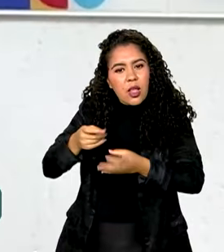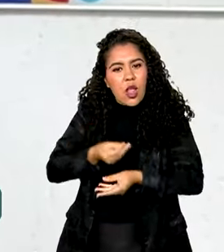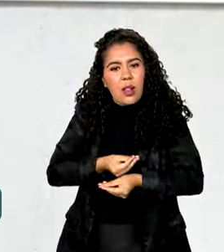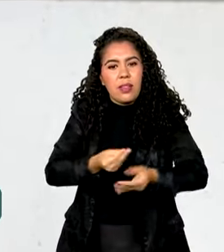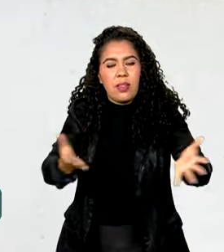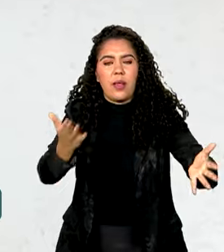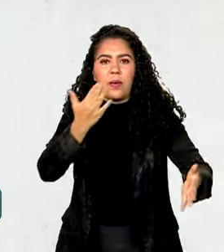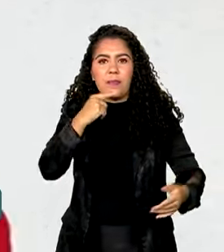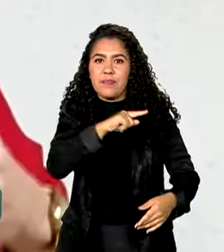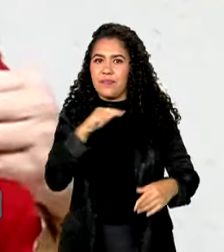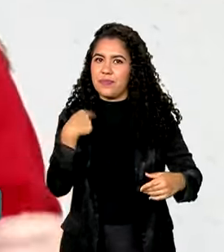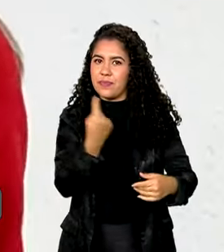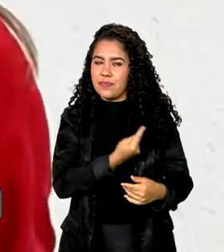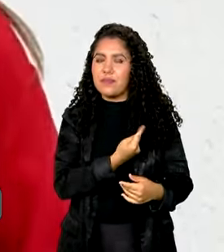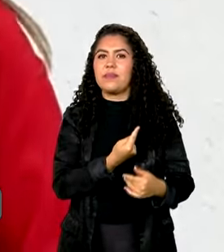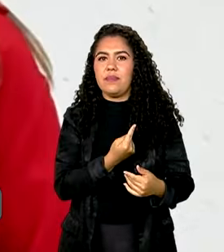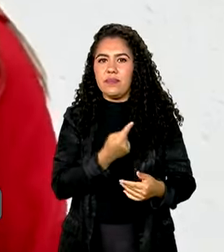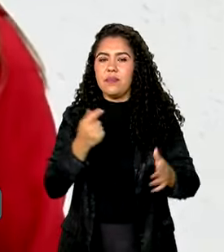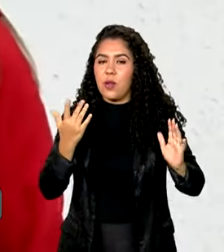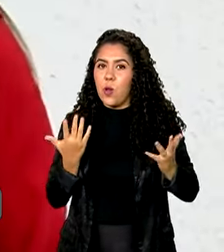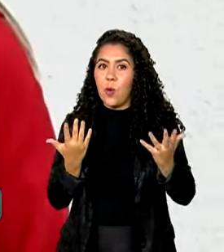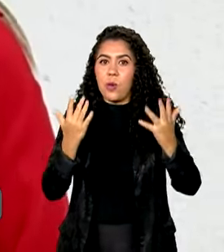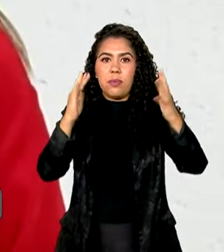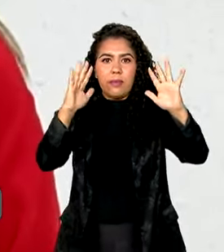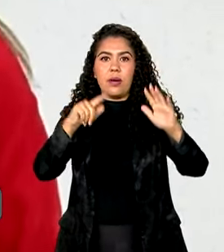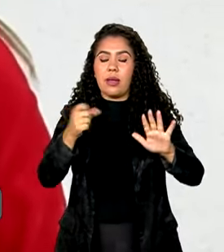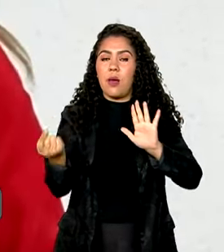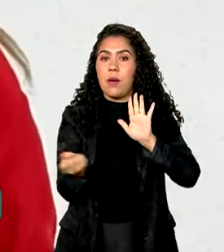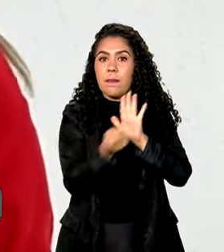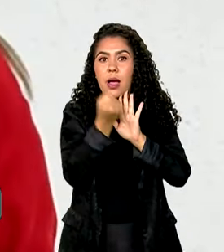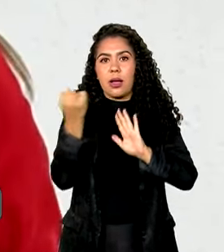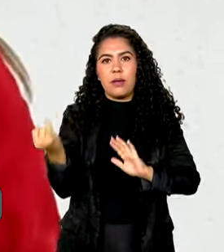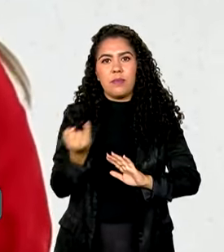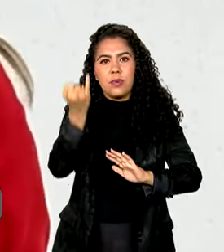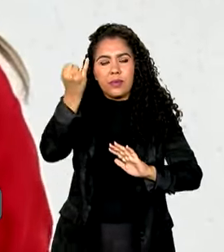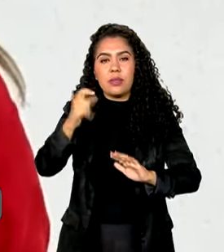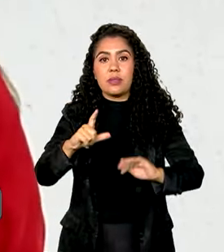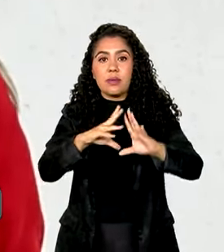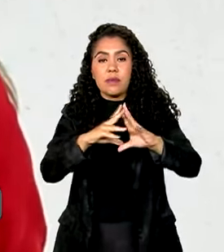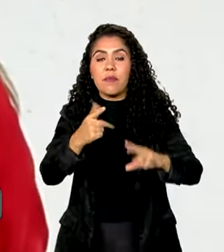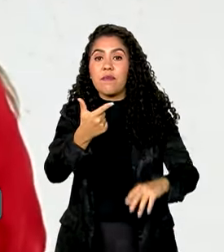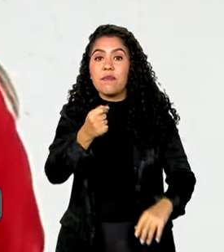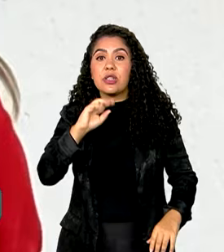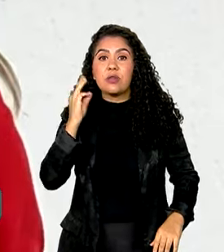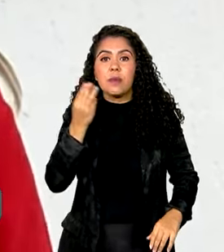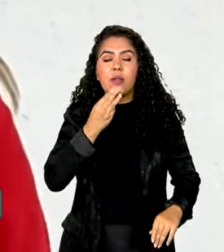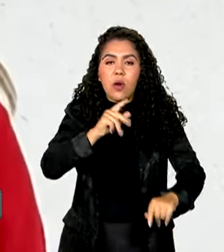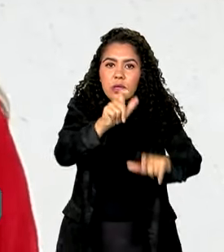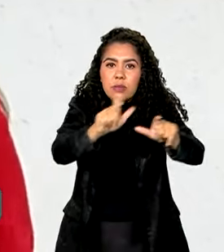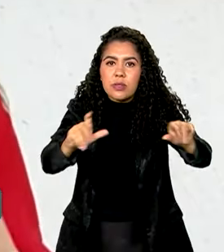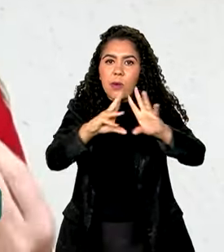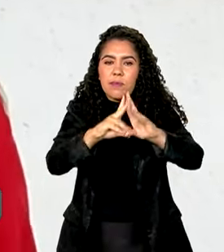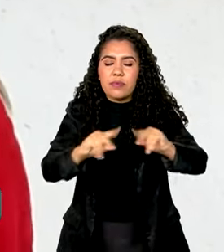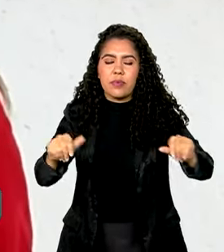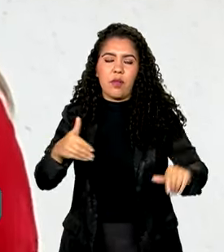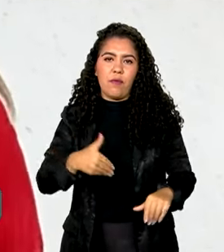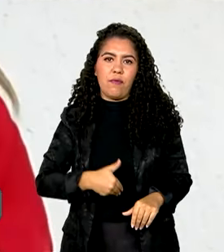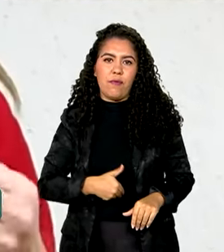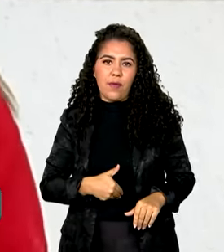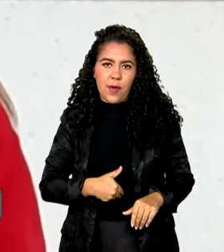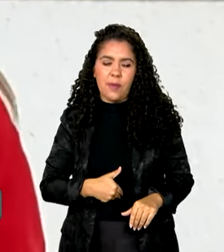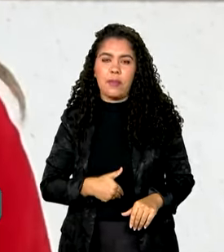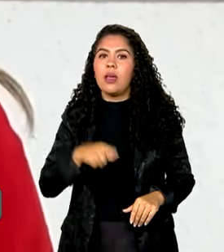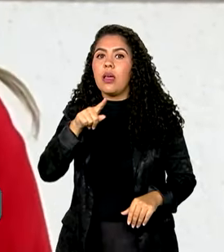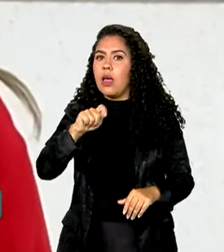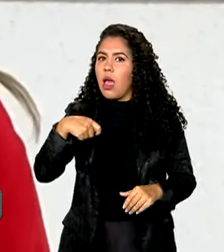celebramos uma marca importante para o Brasil, que é a saída de mais de 20 milhões de pessoas da fome. E isso expressa a